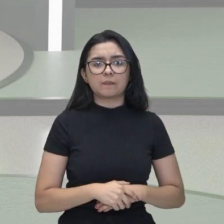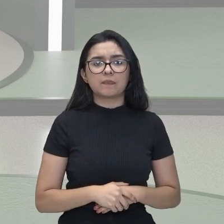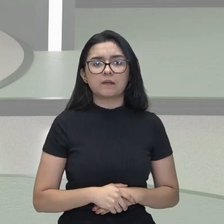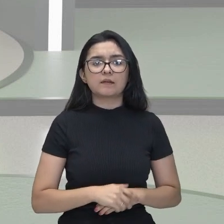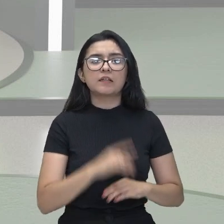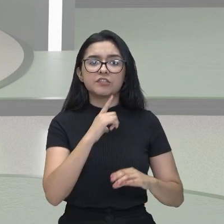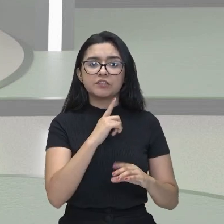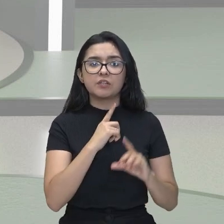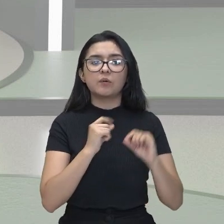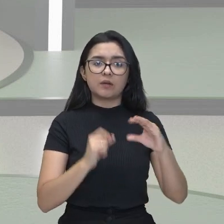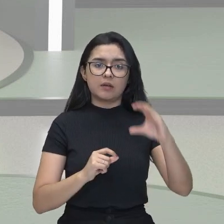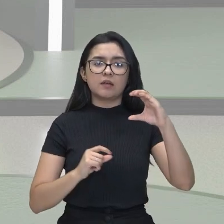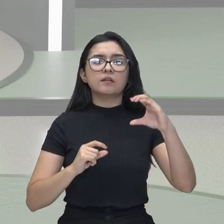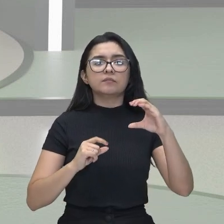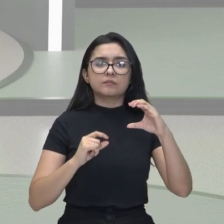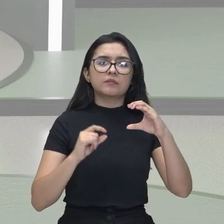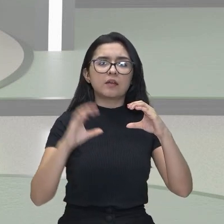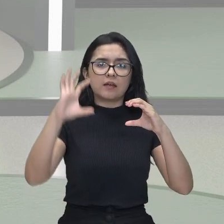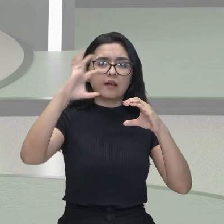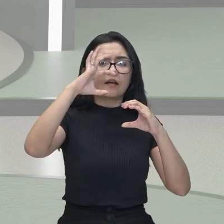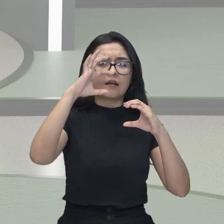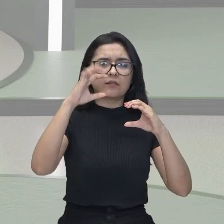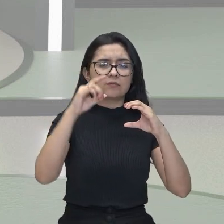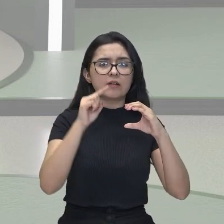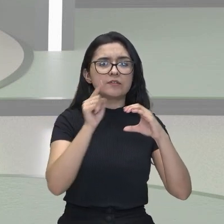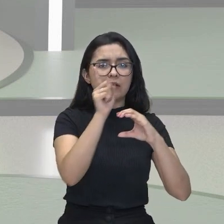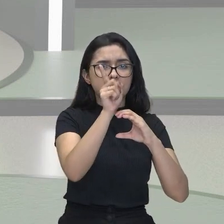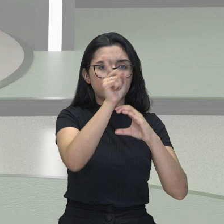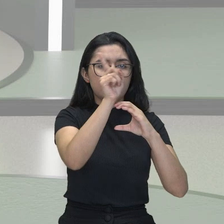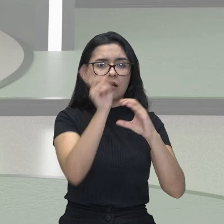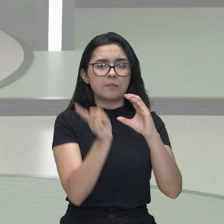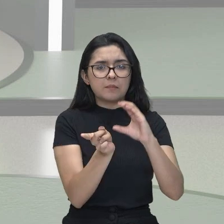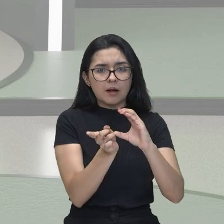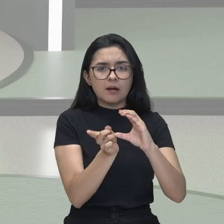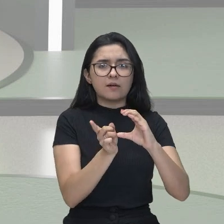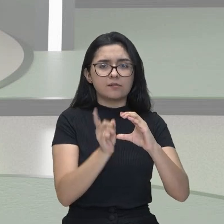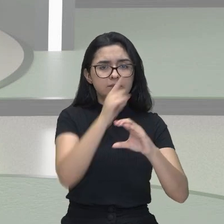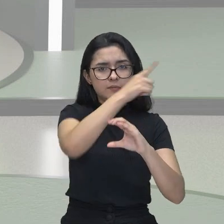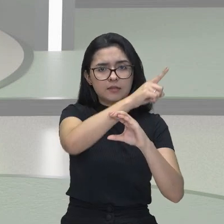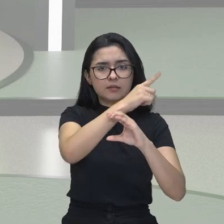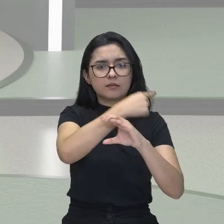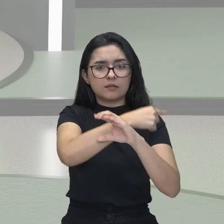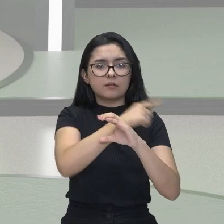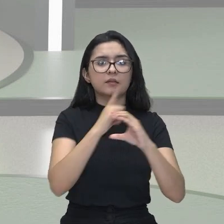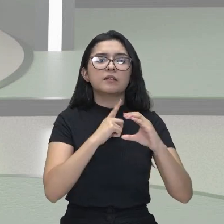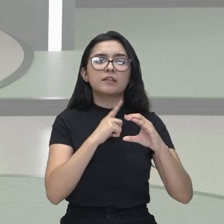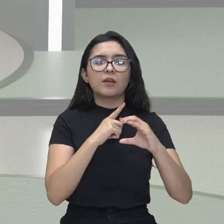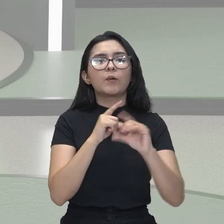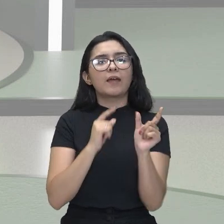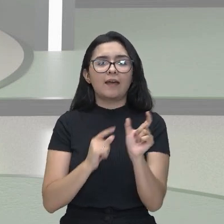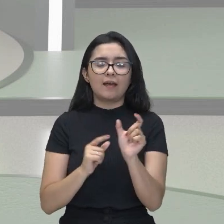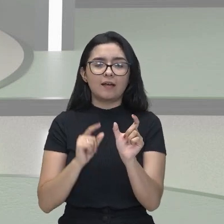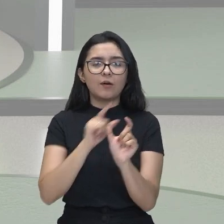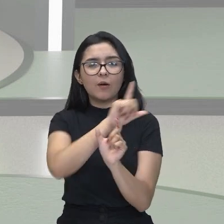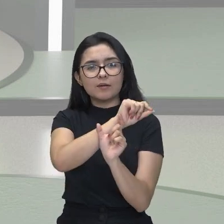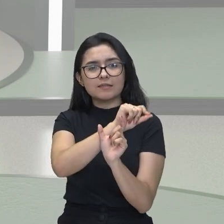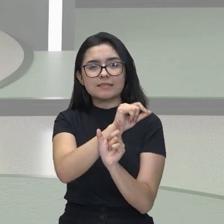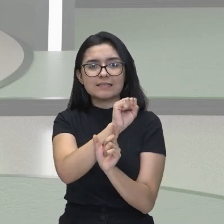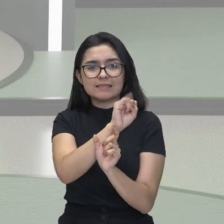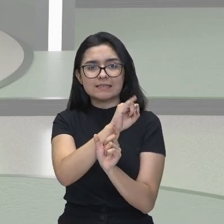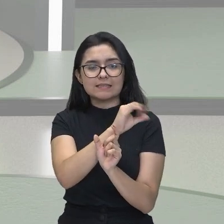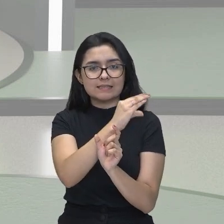lado a lado. Então, tem cis aí, né? Tem um cis aí presente. E no